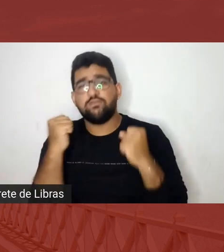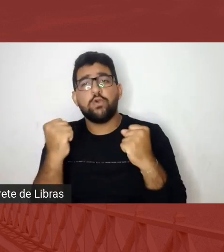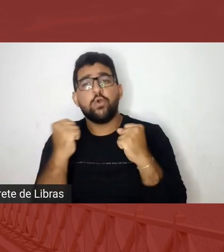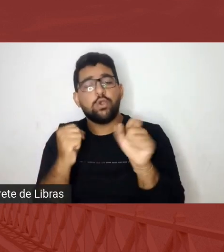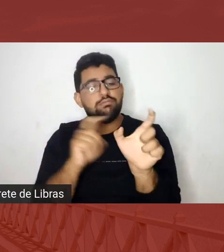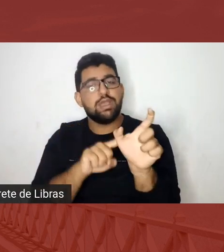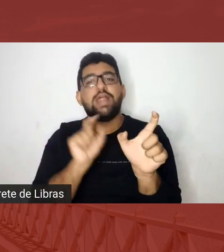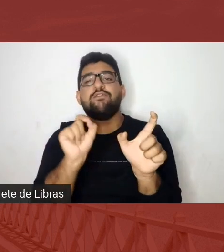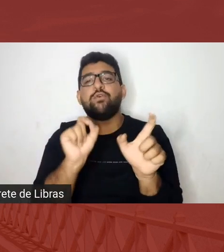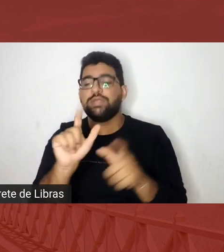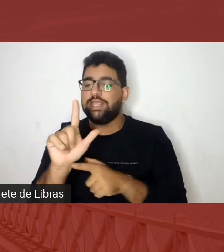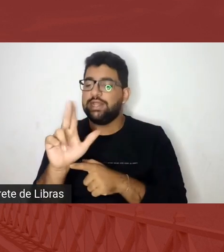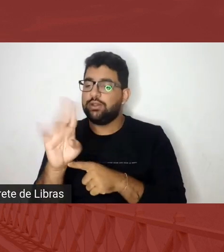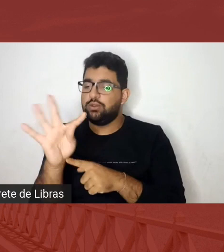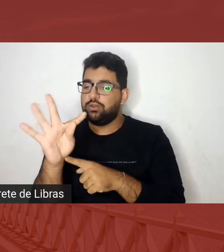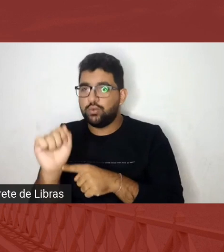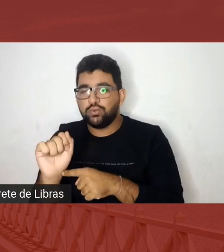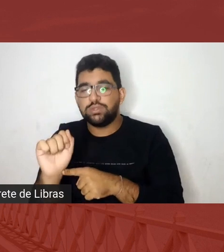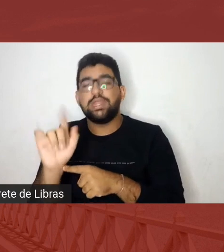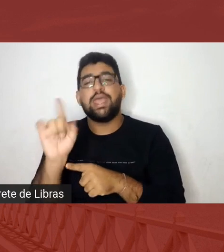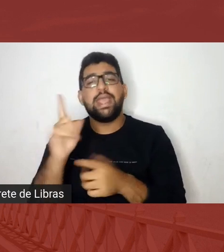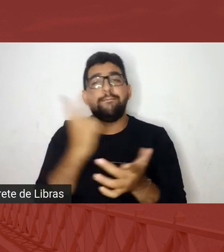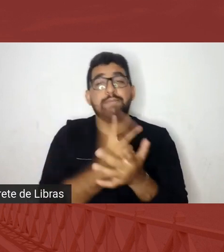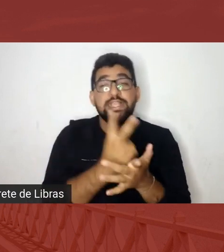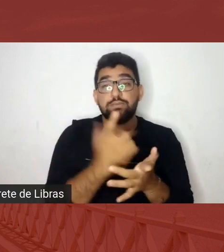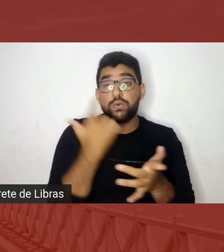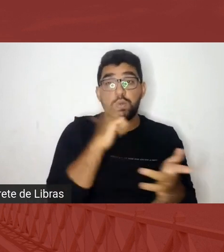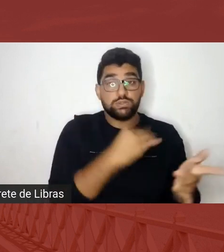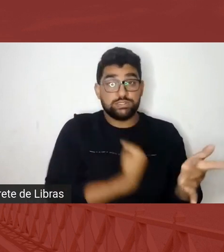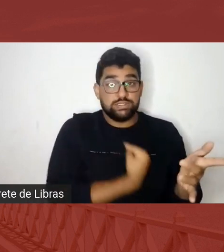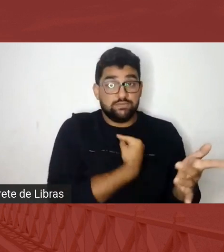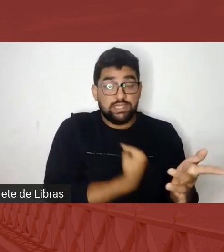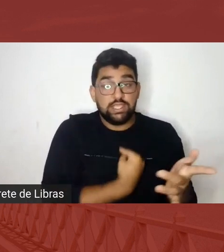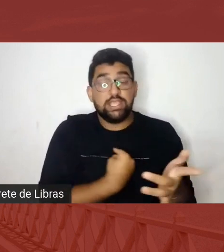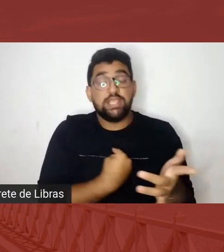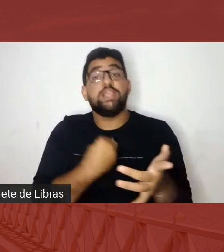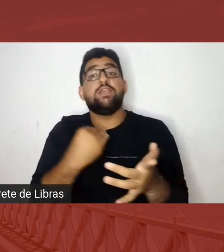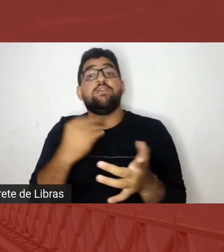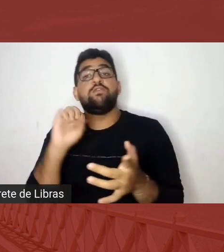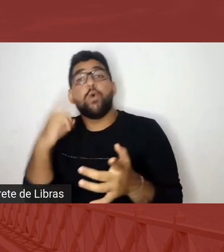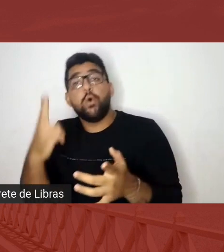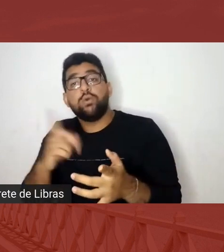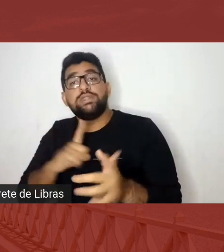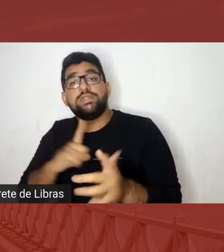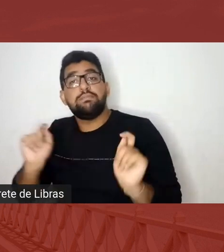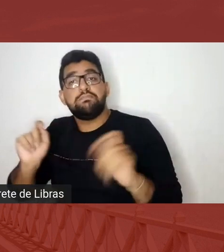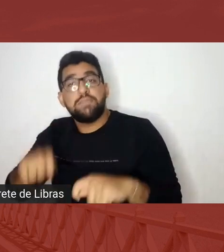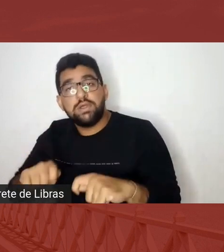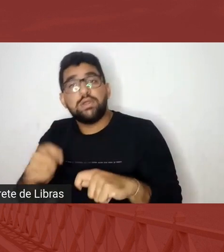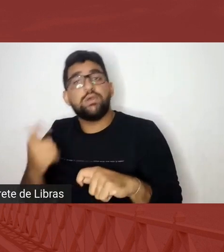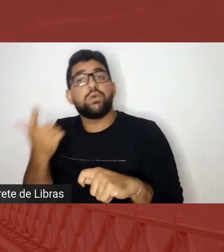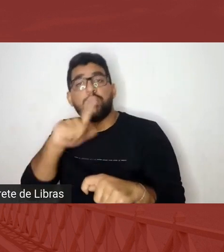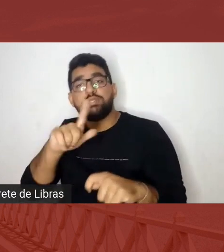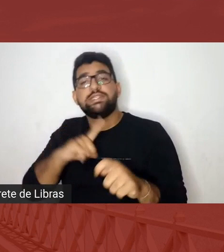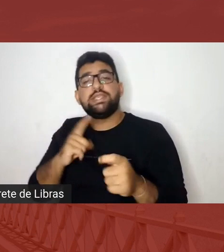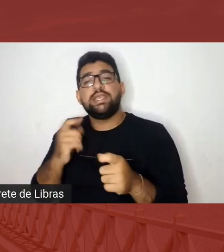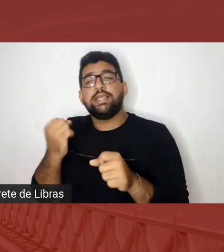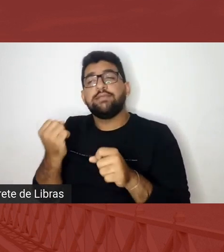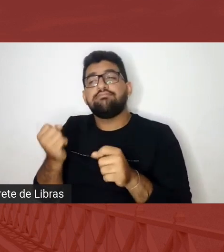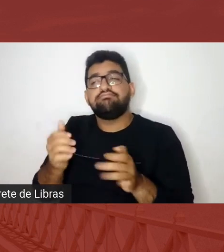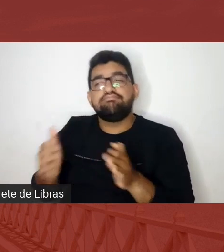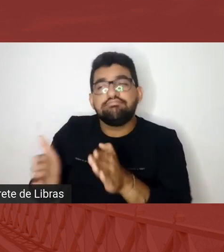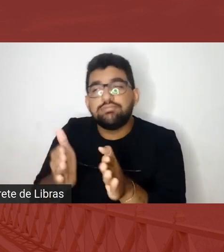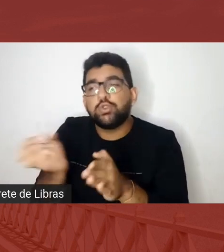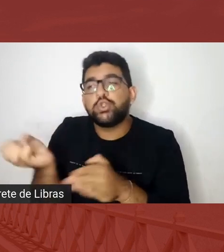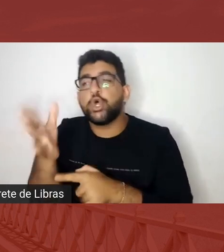luta seja pela sobrevivência seja para que a gente tenha a condição de construir novos futuros afrocentrados